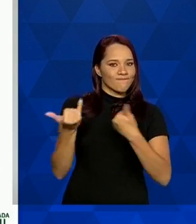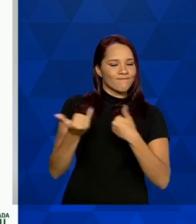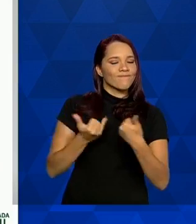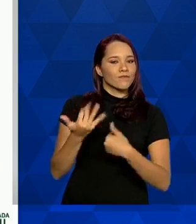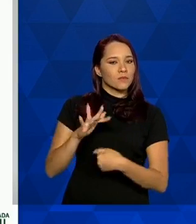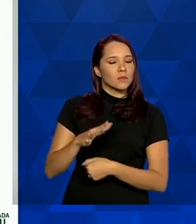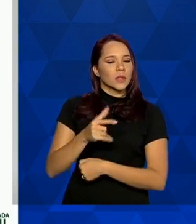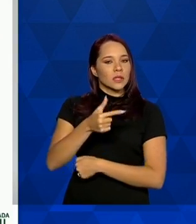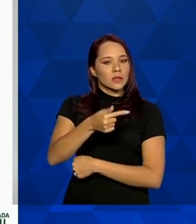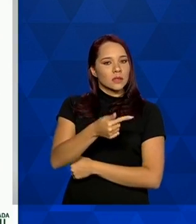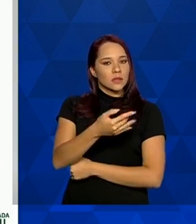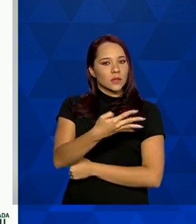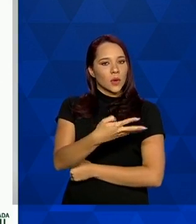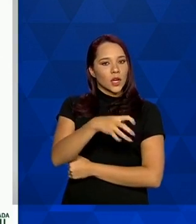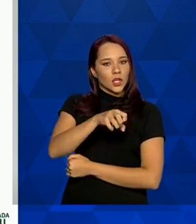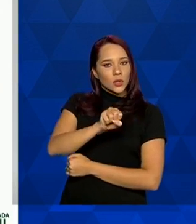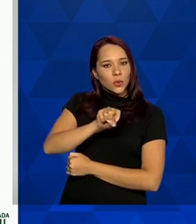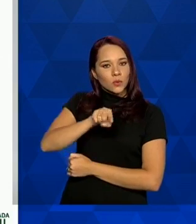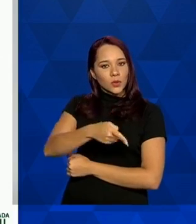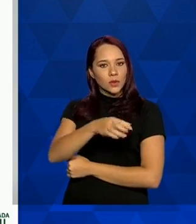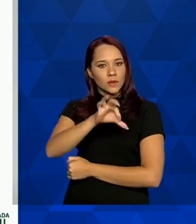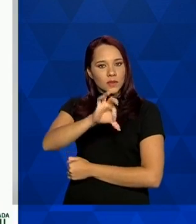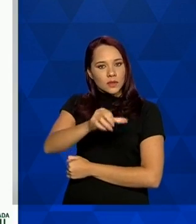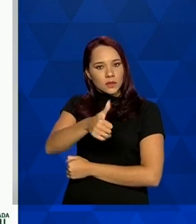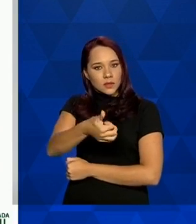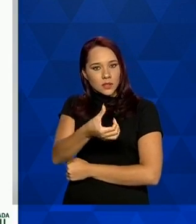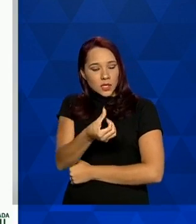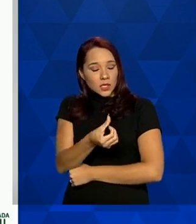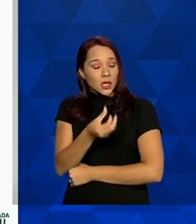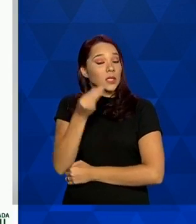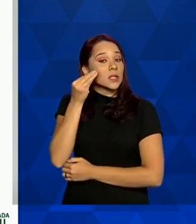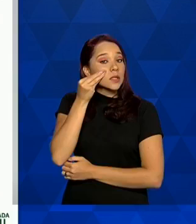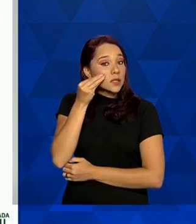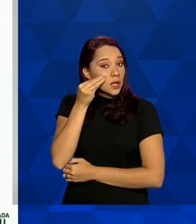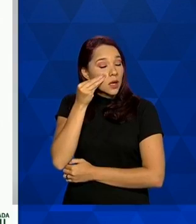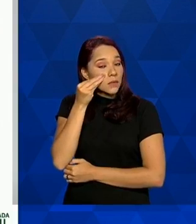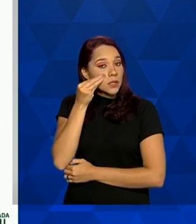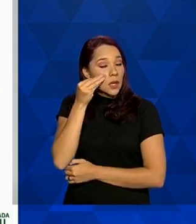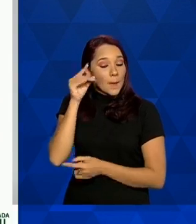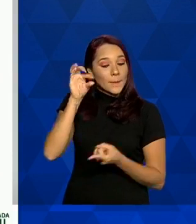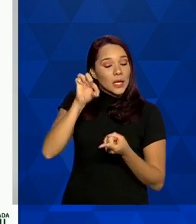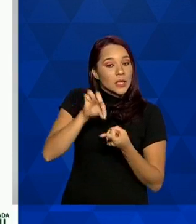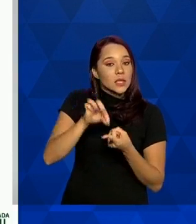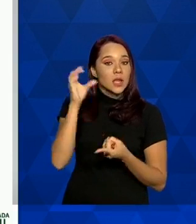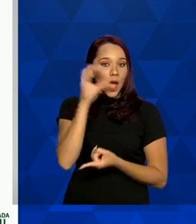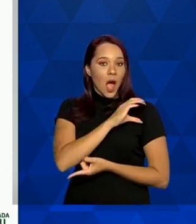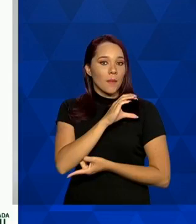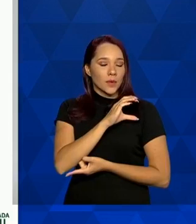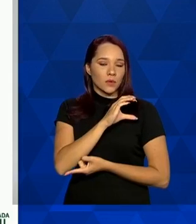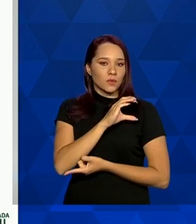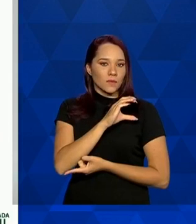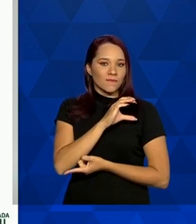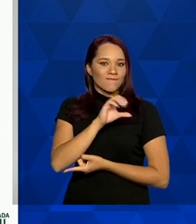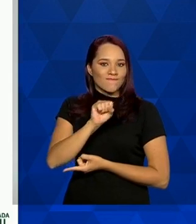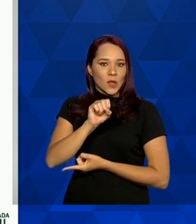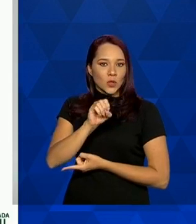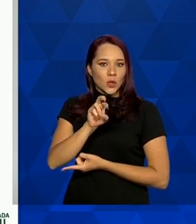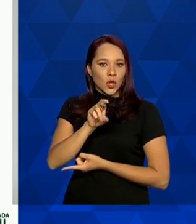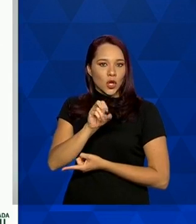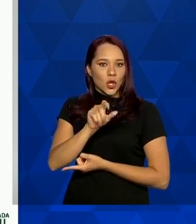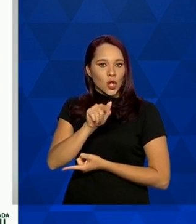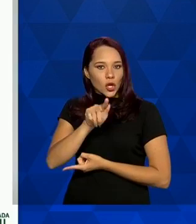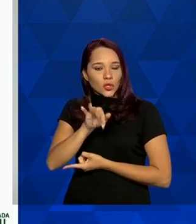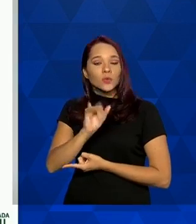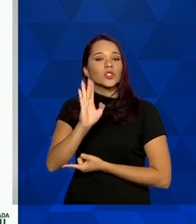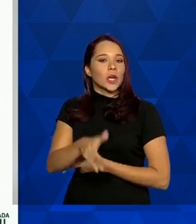748.916 exames para testes rápidos sorológicos foram